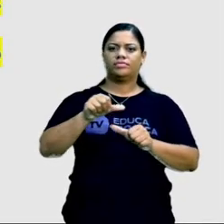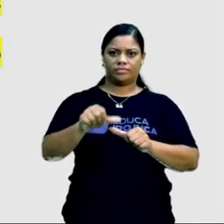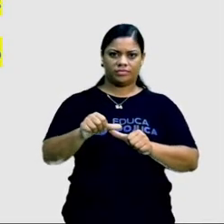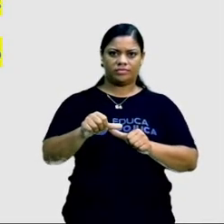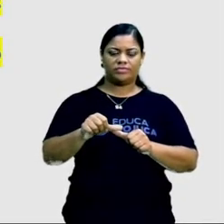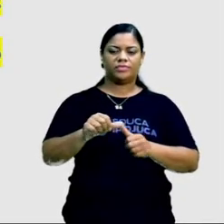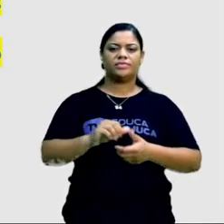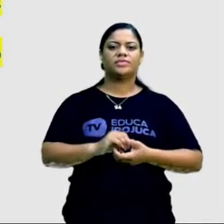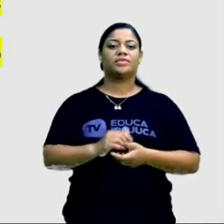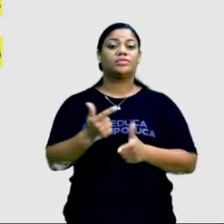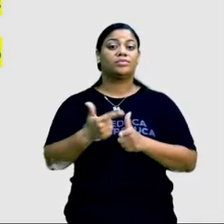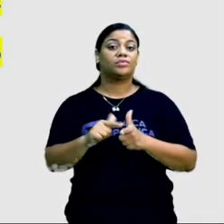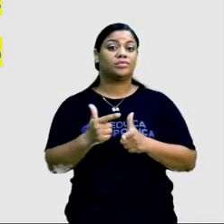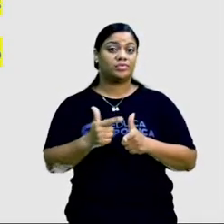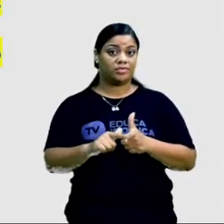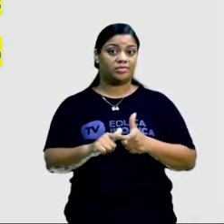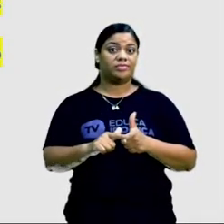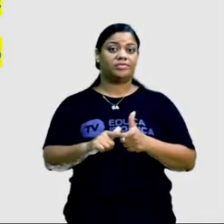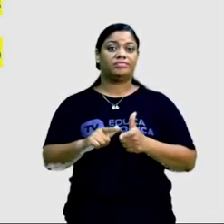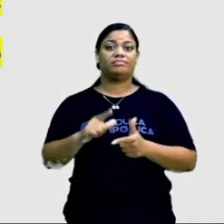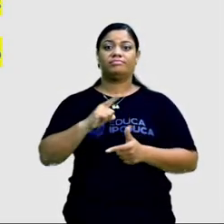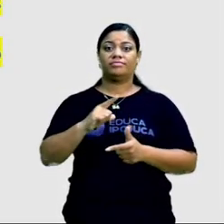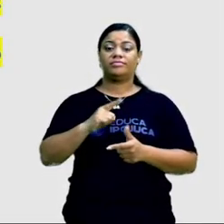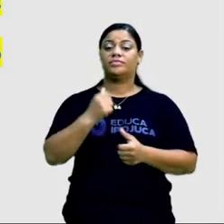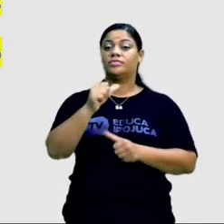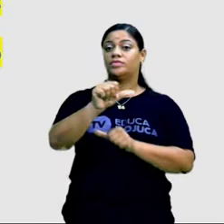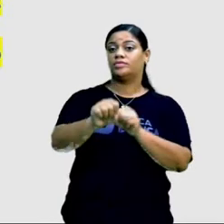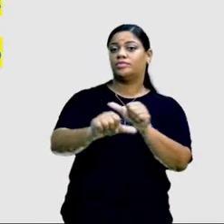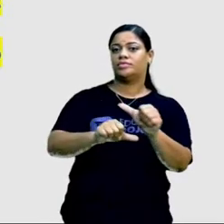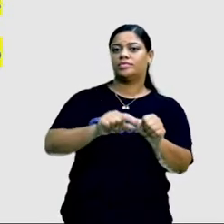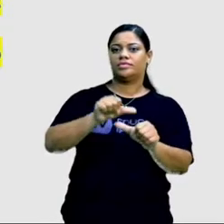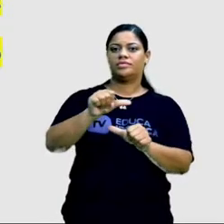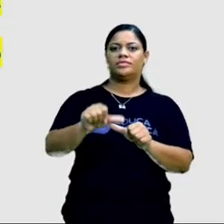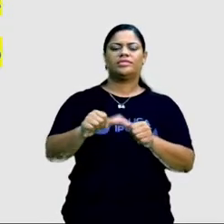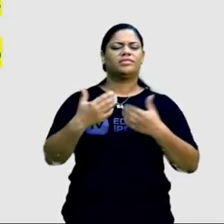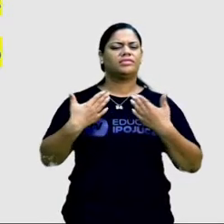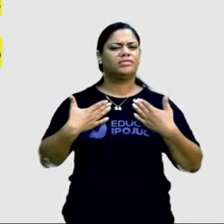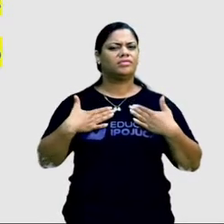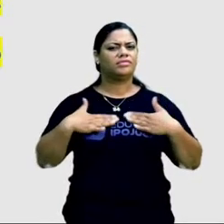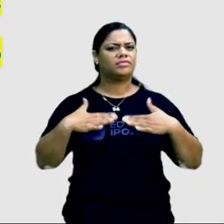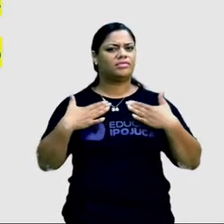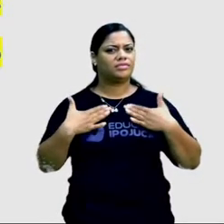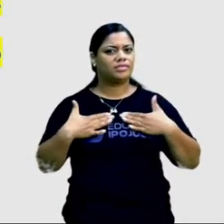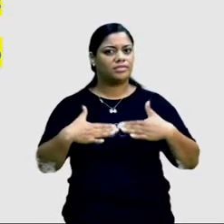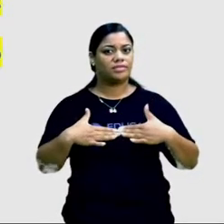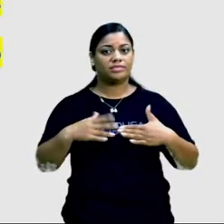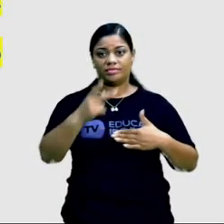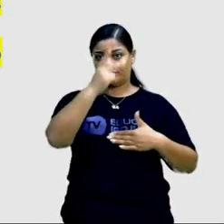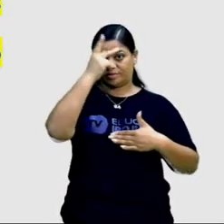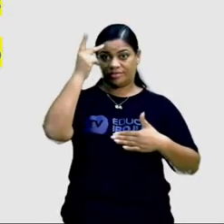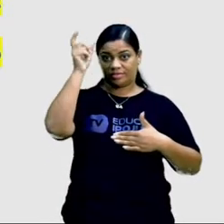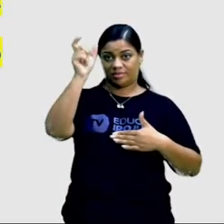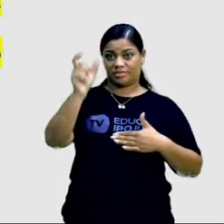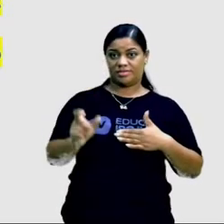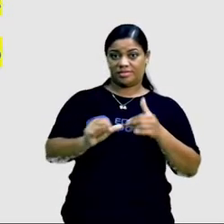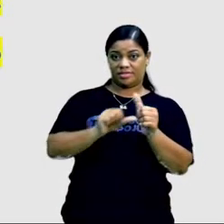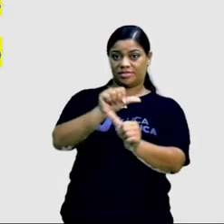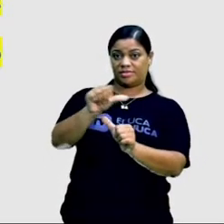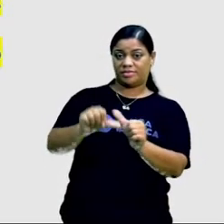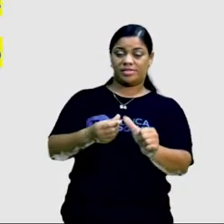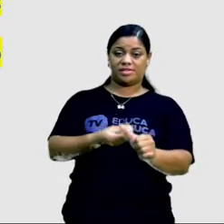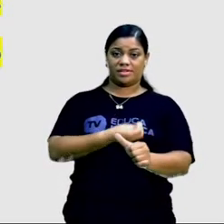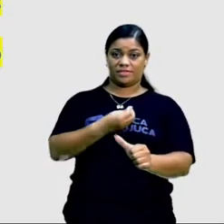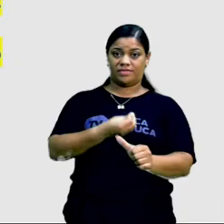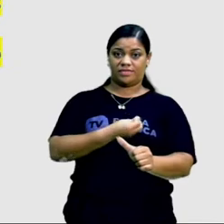estresse. É o problema que depende de uma mudança mais delicada. Mesmo que o indivíduo decida trocar a